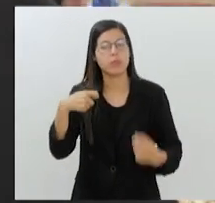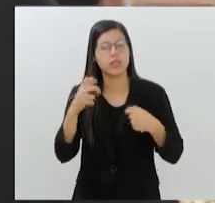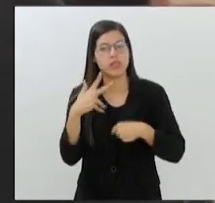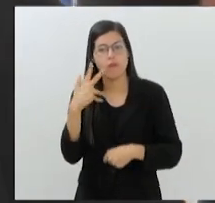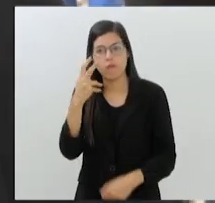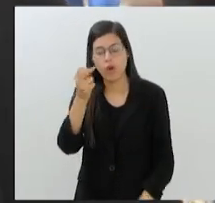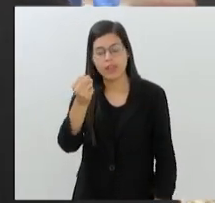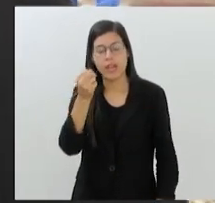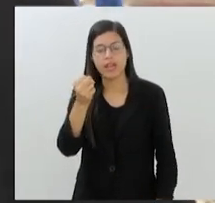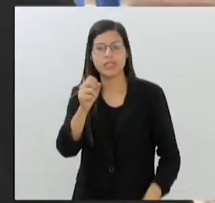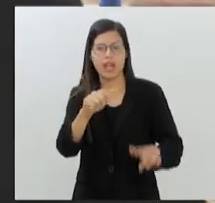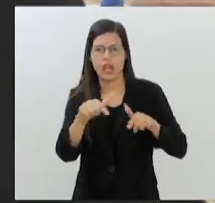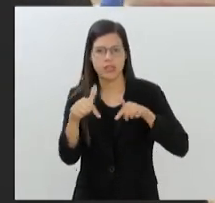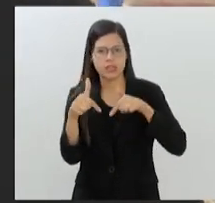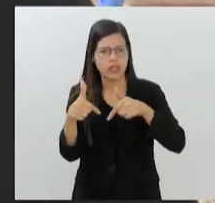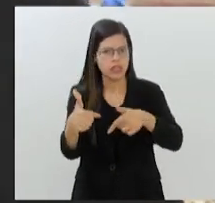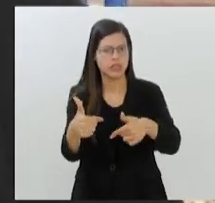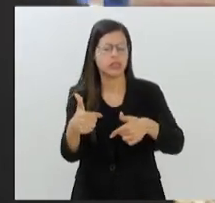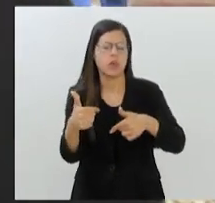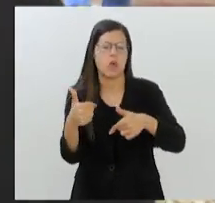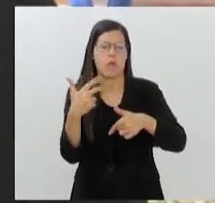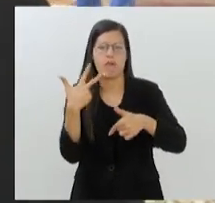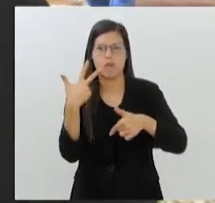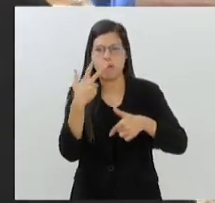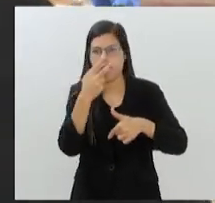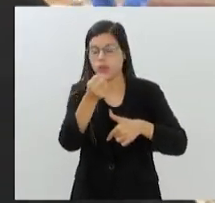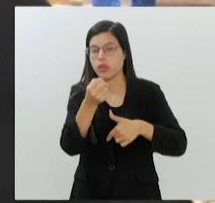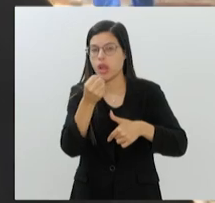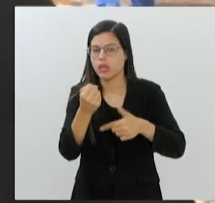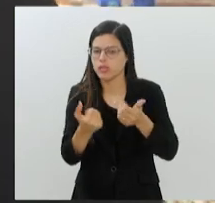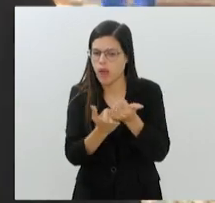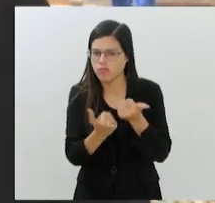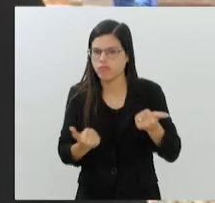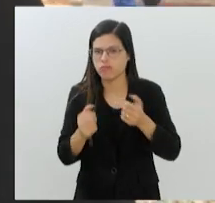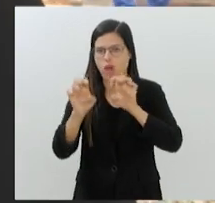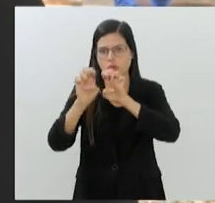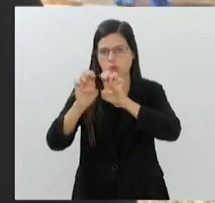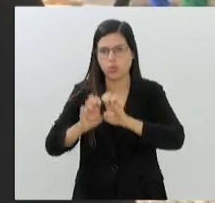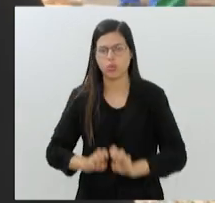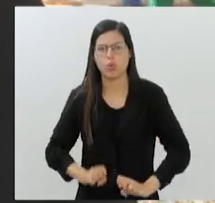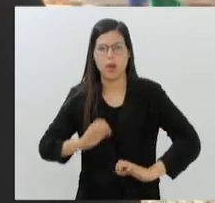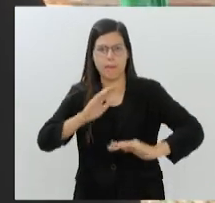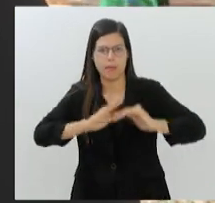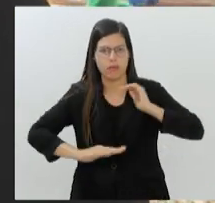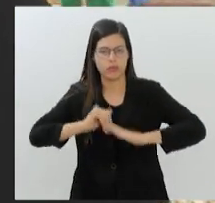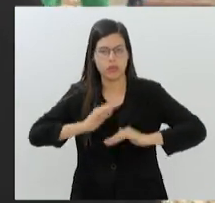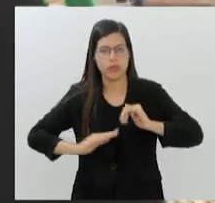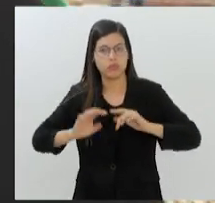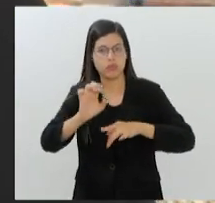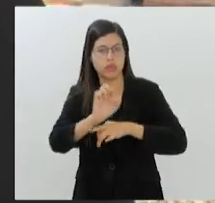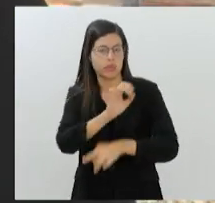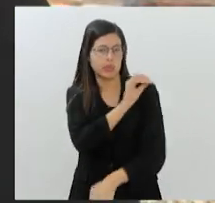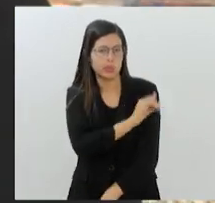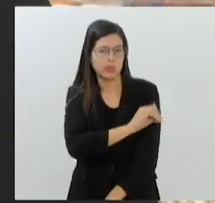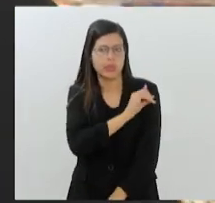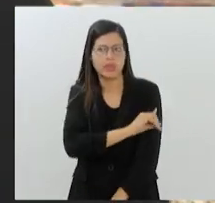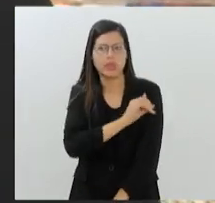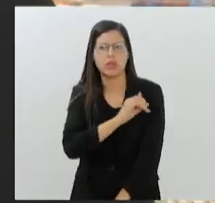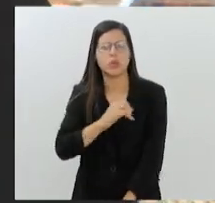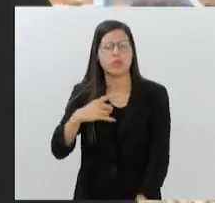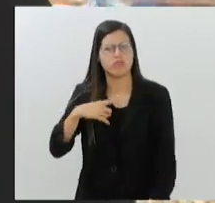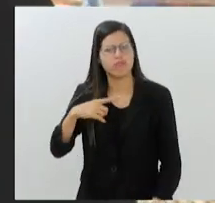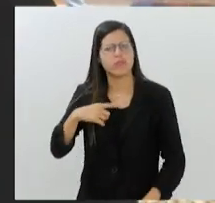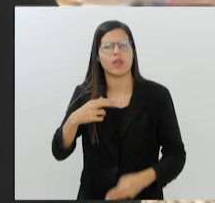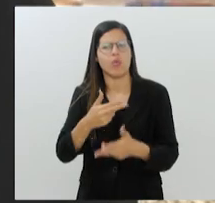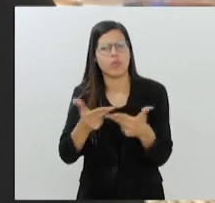essas iniciativas, precisa fortalecer a estrutura educacional e profissional no estado do Rio de Janeiro. A gente tem muito talento pra mostrar, tem